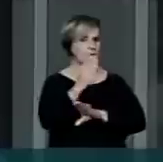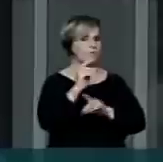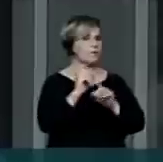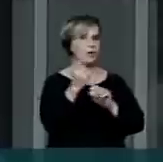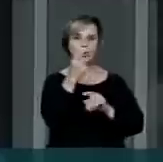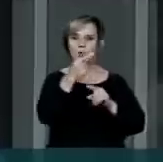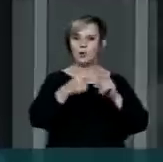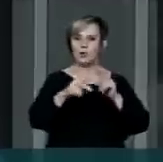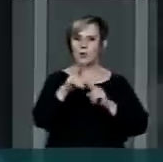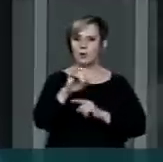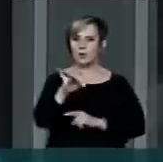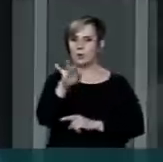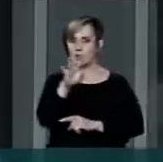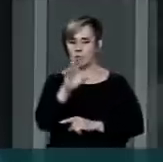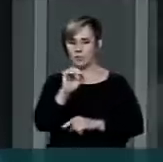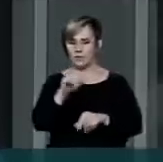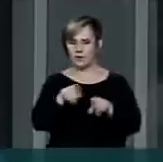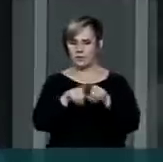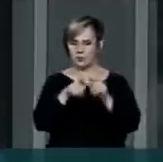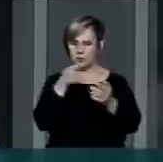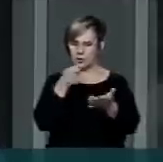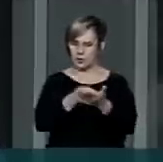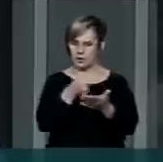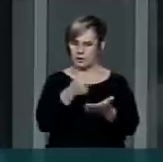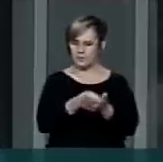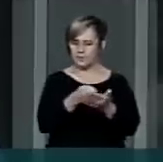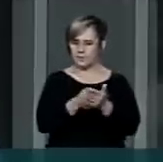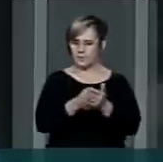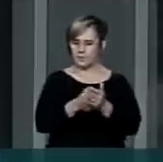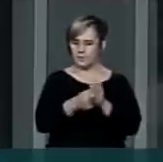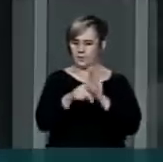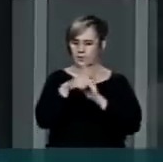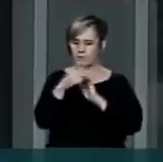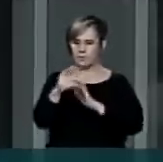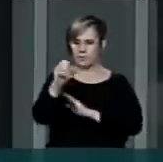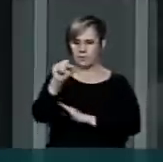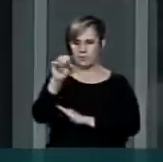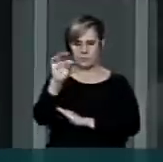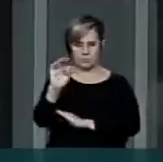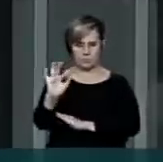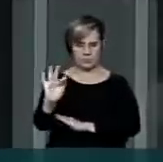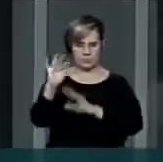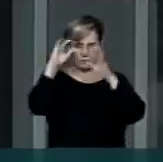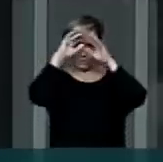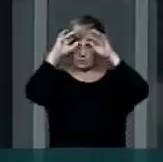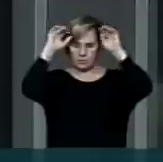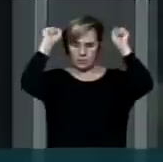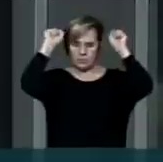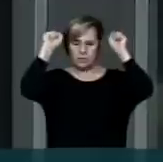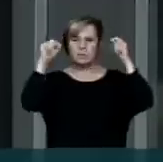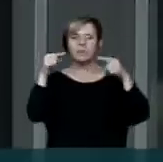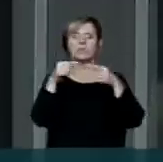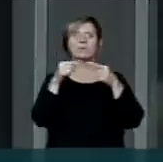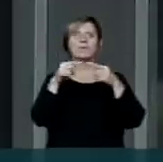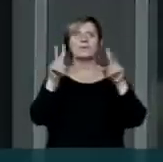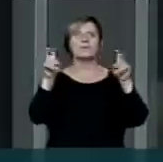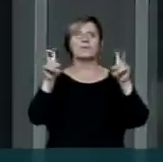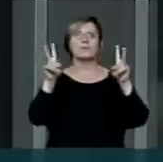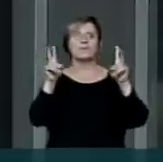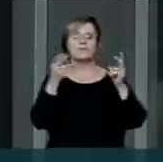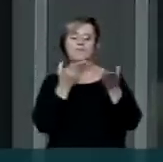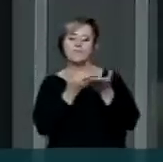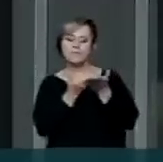uma exigência, inclusive, da própria Suprema Tribunal Federal, com relação à apreciação dos vetos